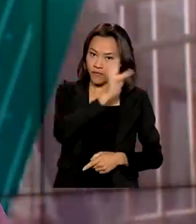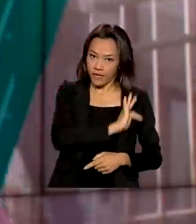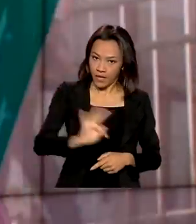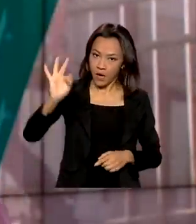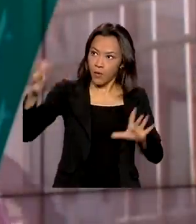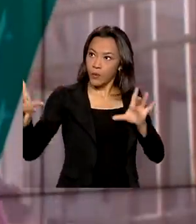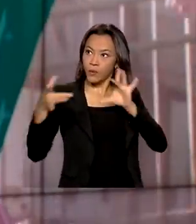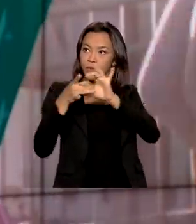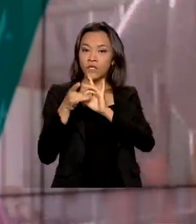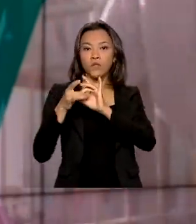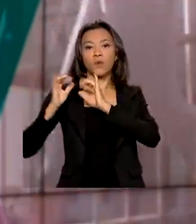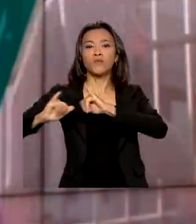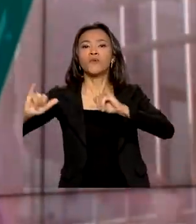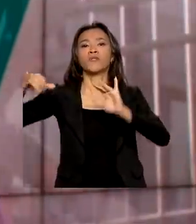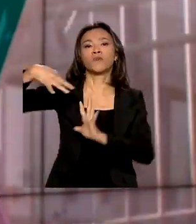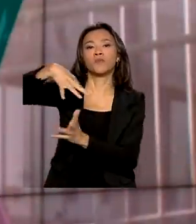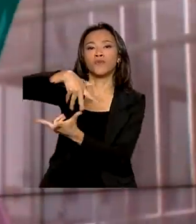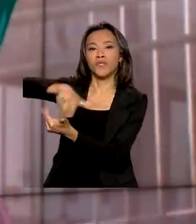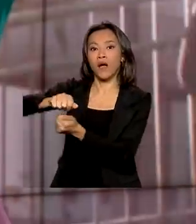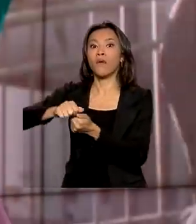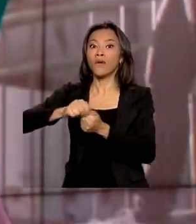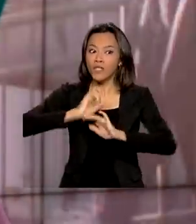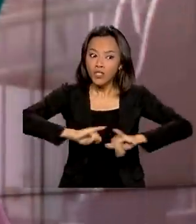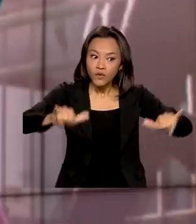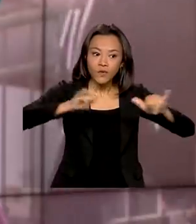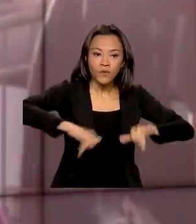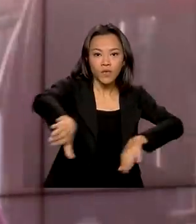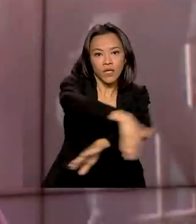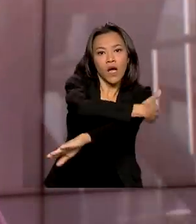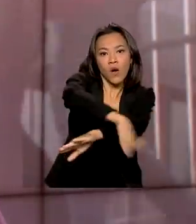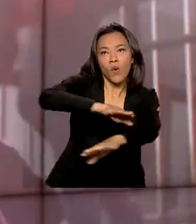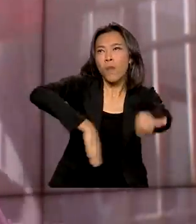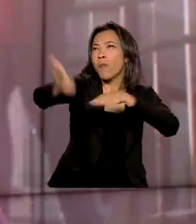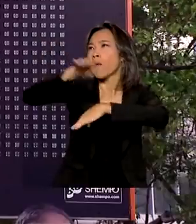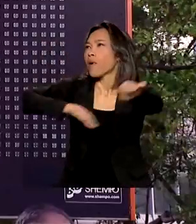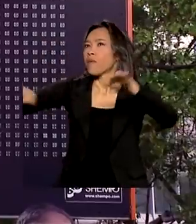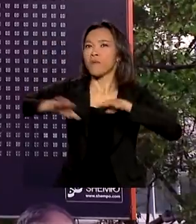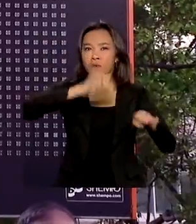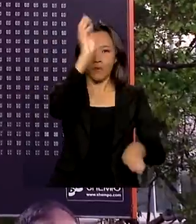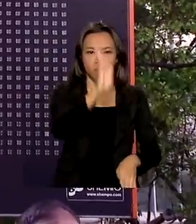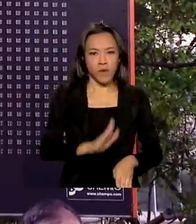mundial e promove ações no trânsito, nas principais vias do país.